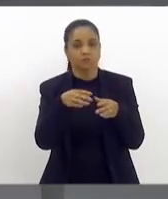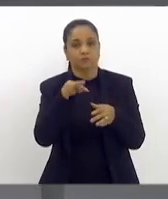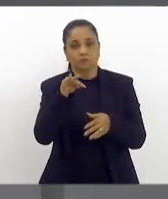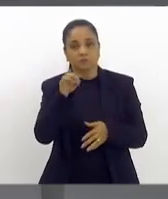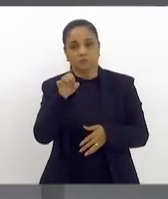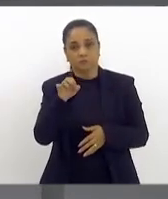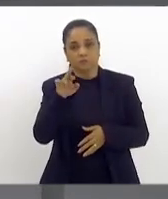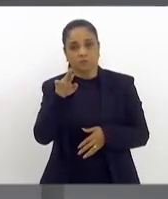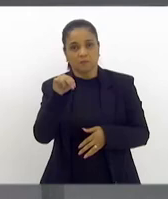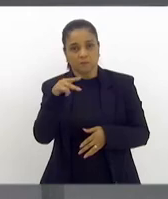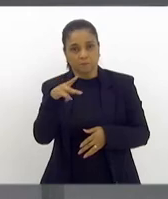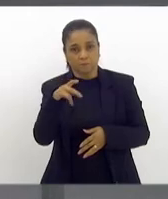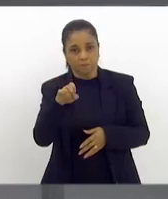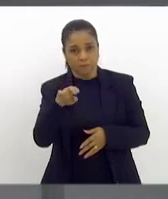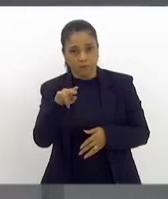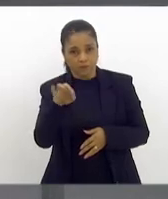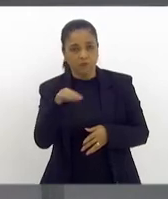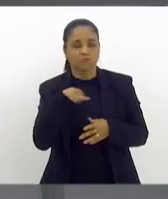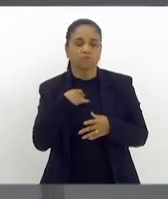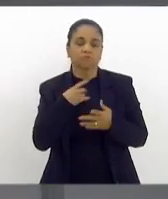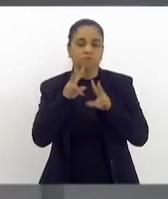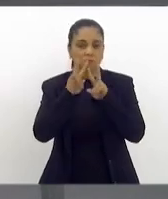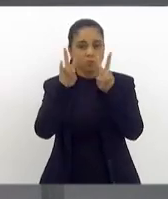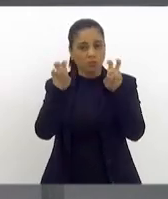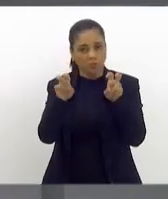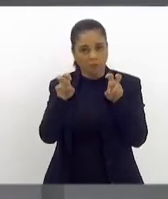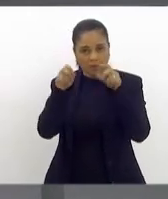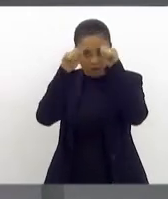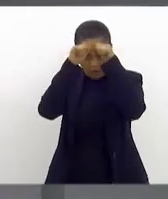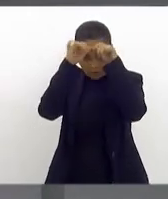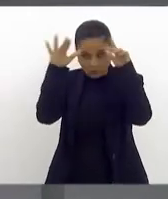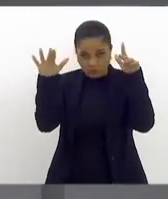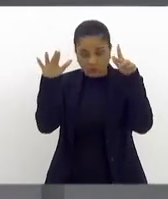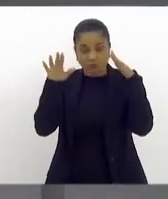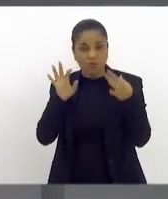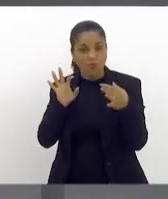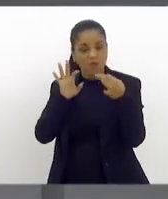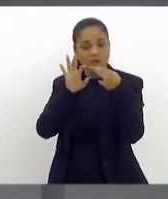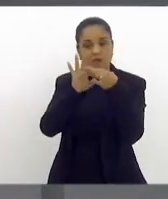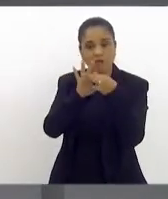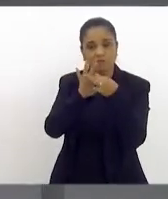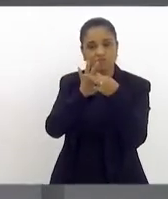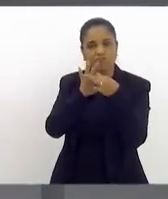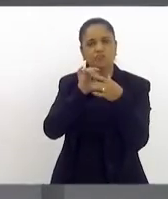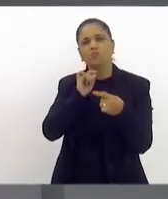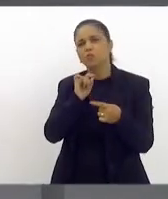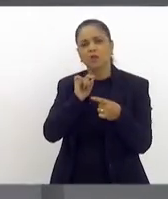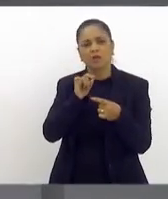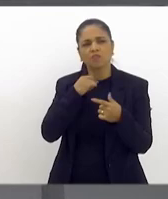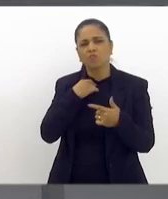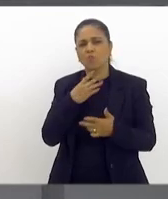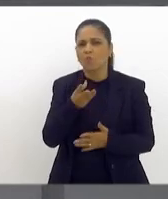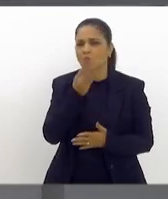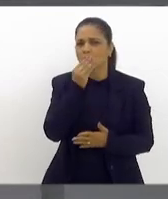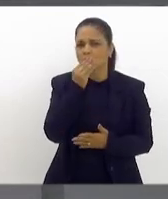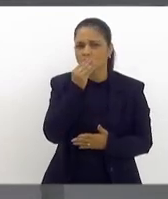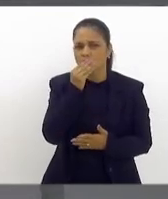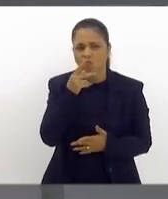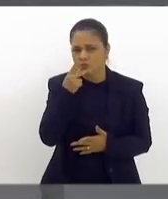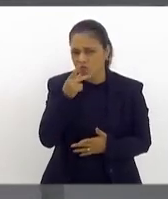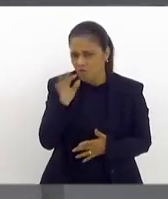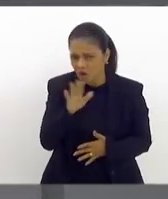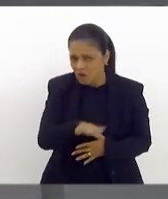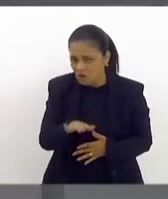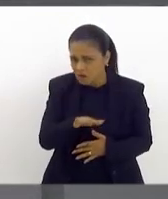nobre. Quando falamos de autismo, muitas pessoas associam a criança que não fala, a